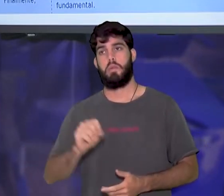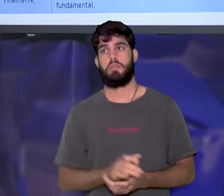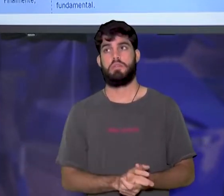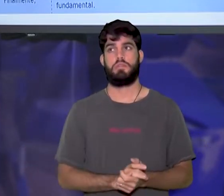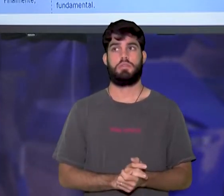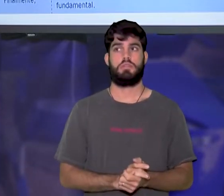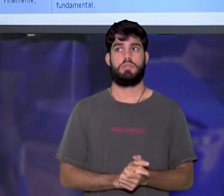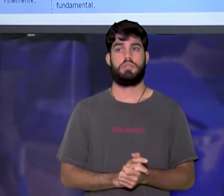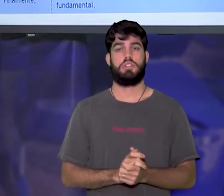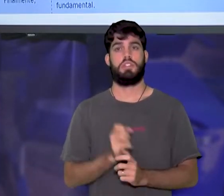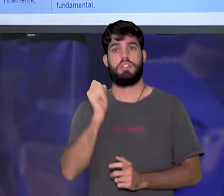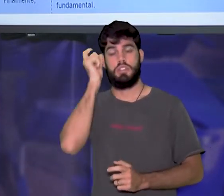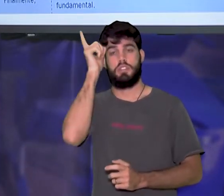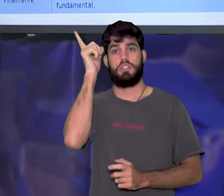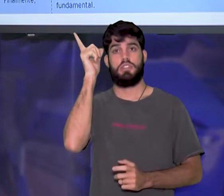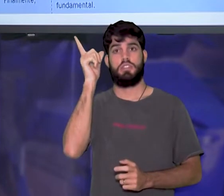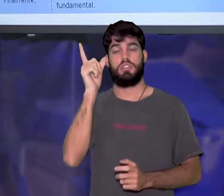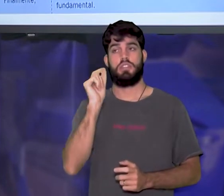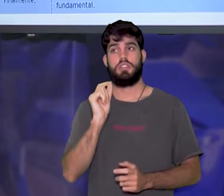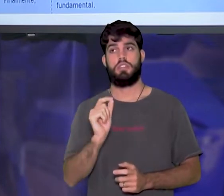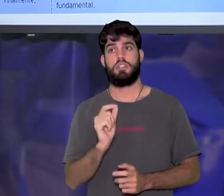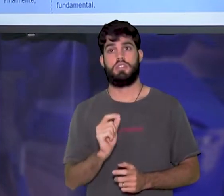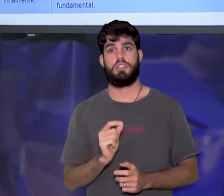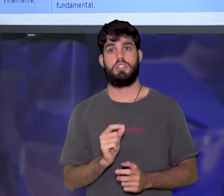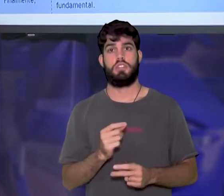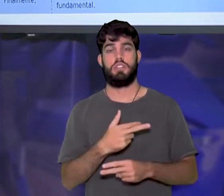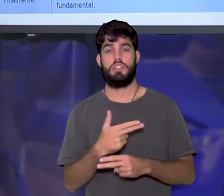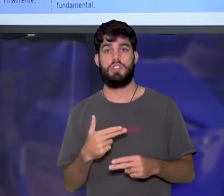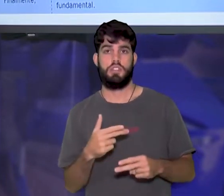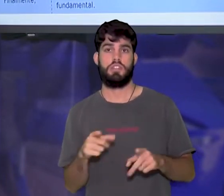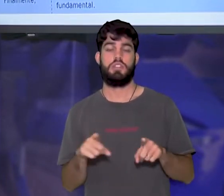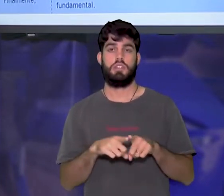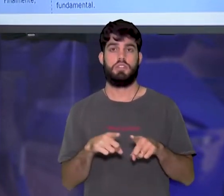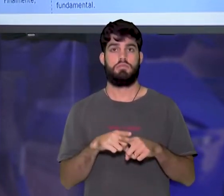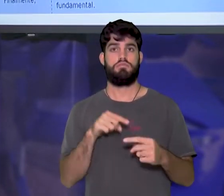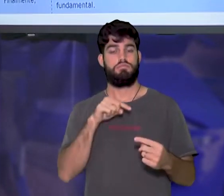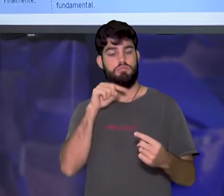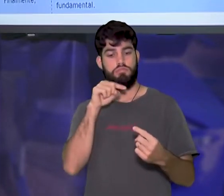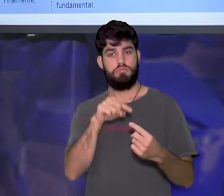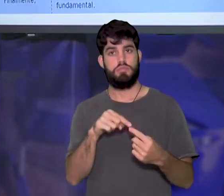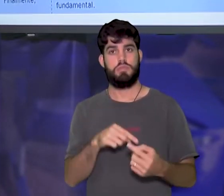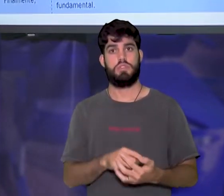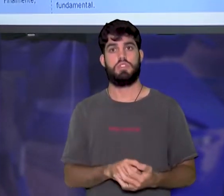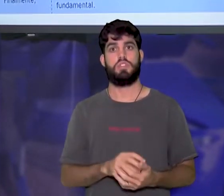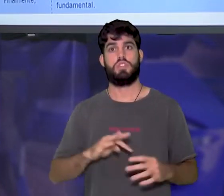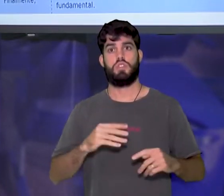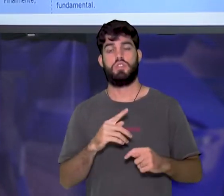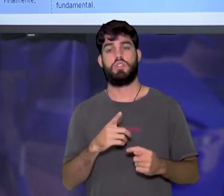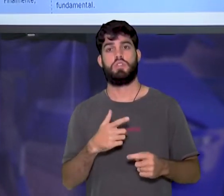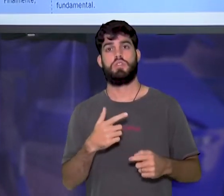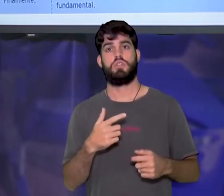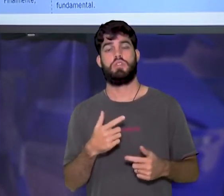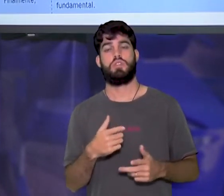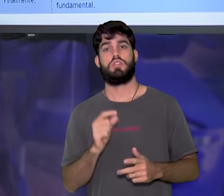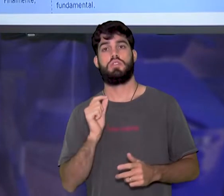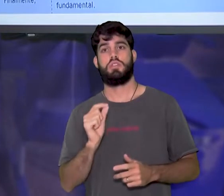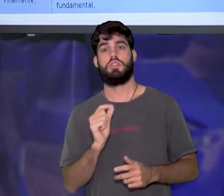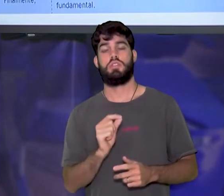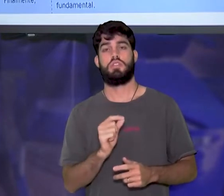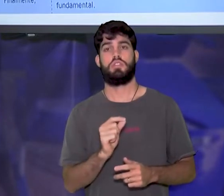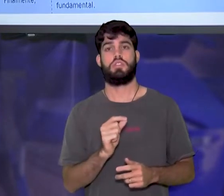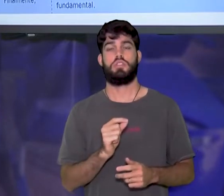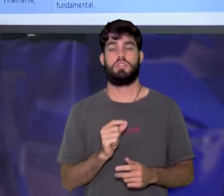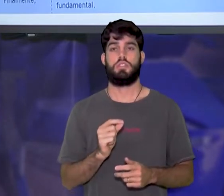ele dá a ideia de causa ou consequência. Então, todos devem intensificar